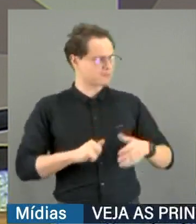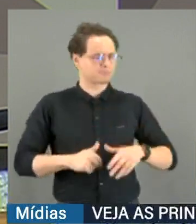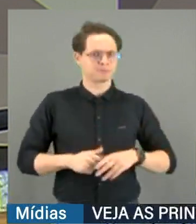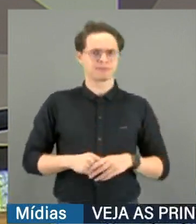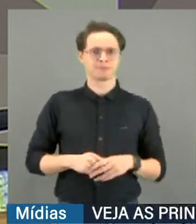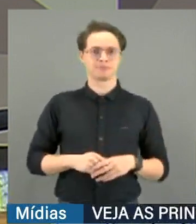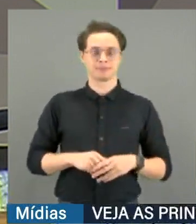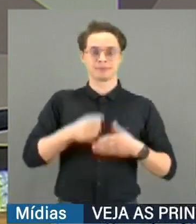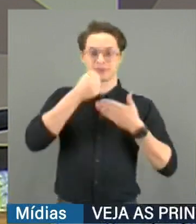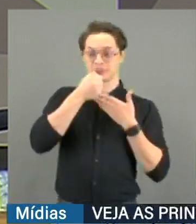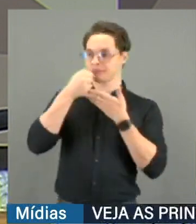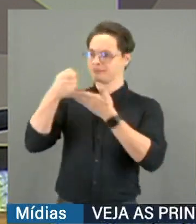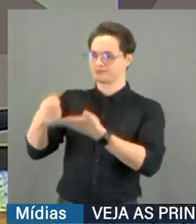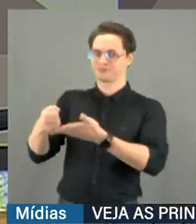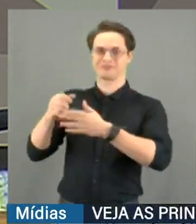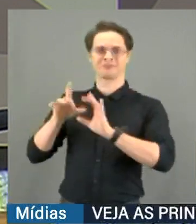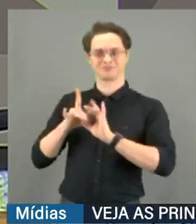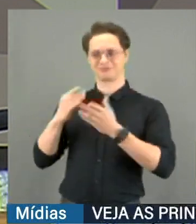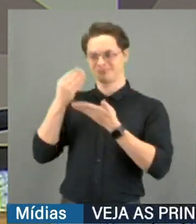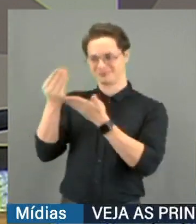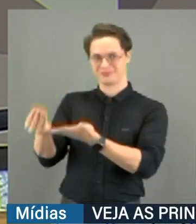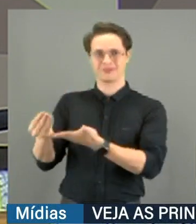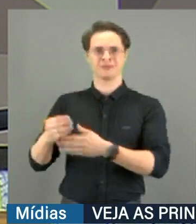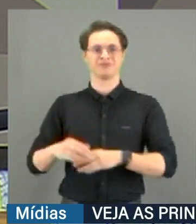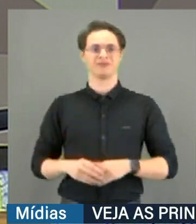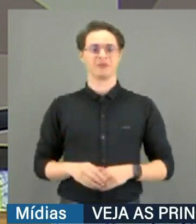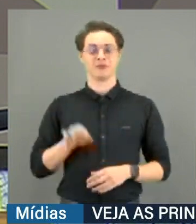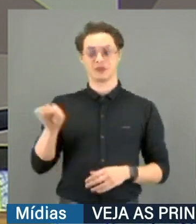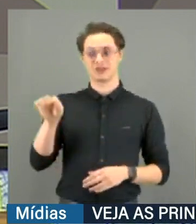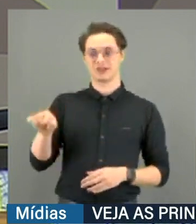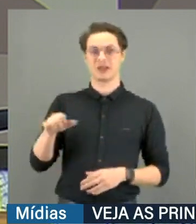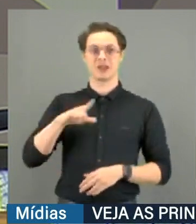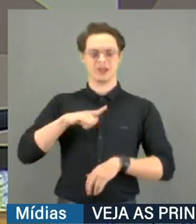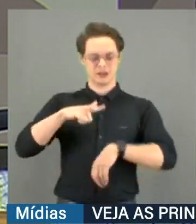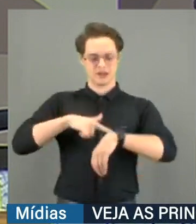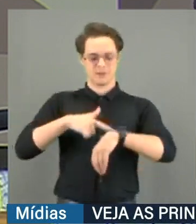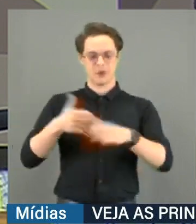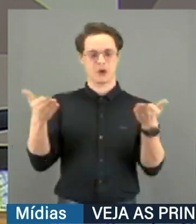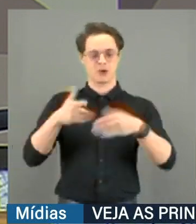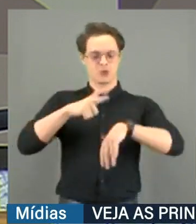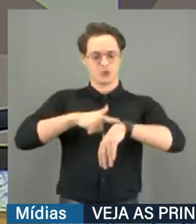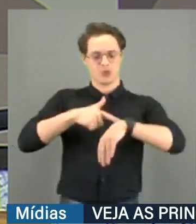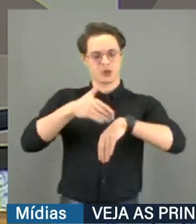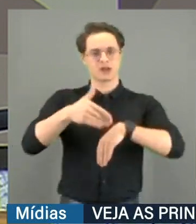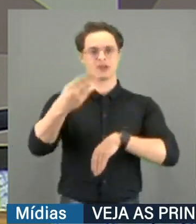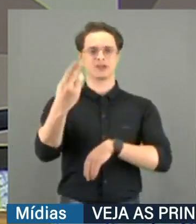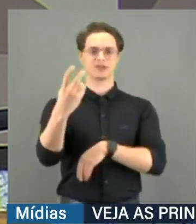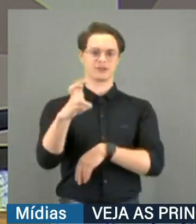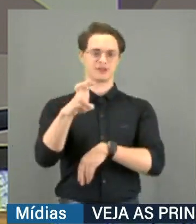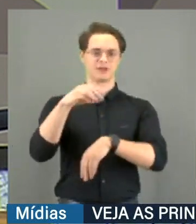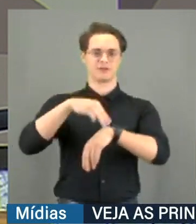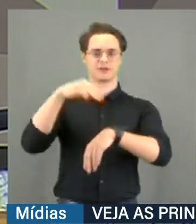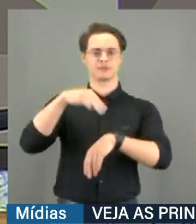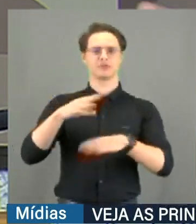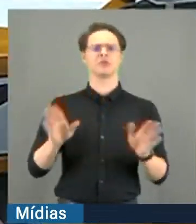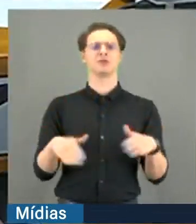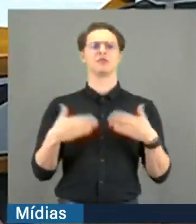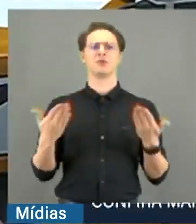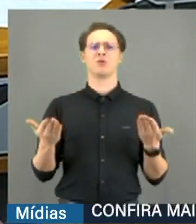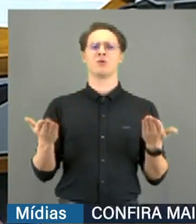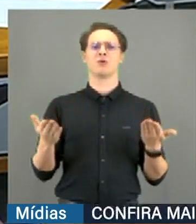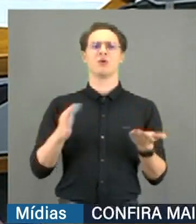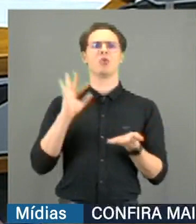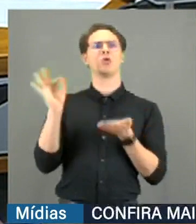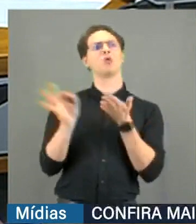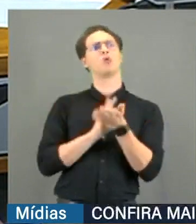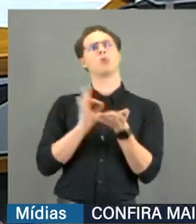A palavra está concedida a V. Exª. E V. Exª dispõe, a partir de agora, por favor, 5 minutos. Qual é o critério da inscrição,